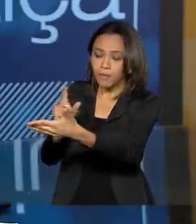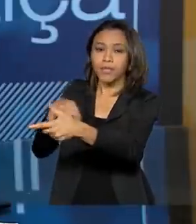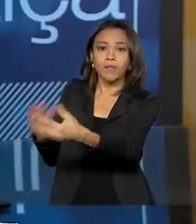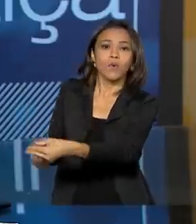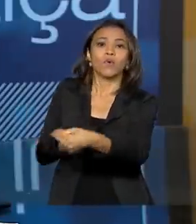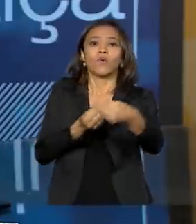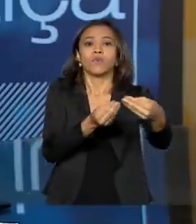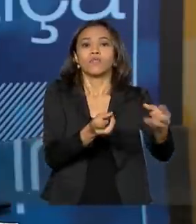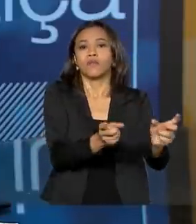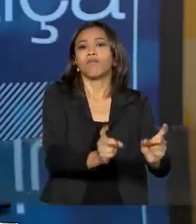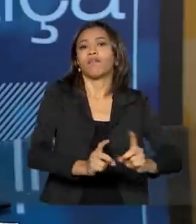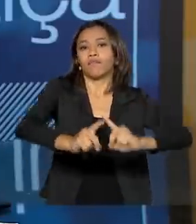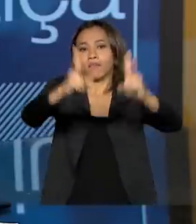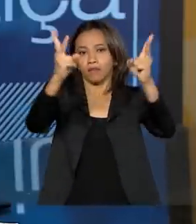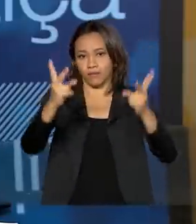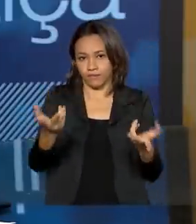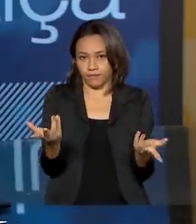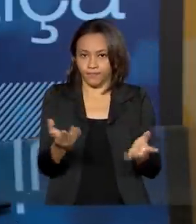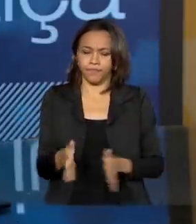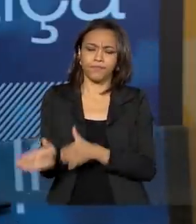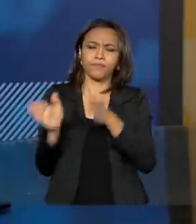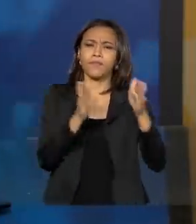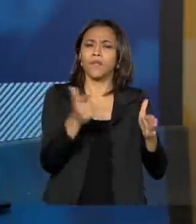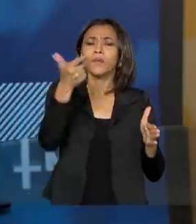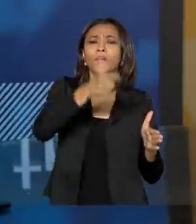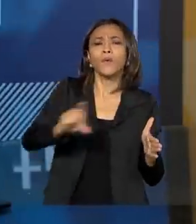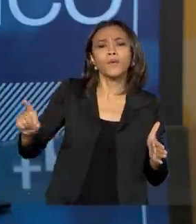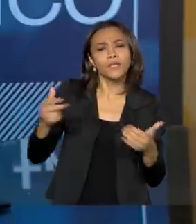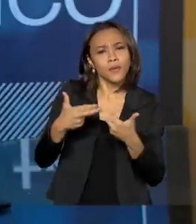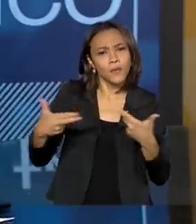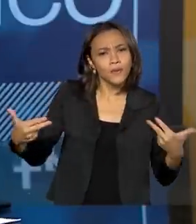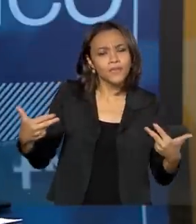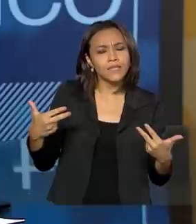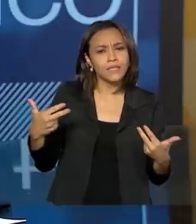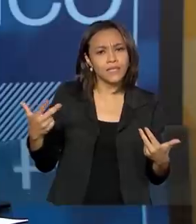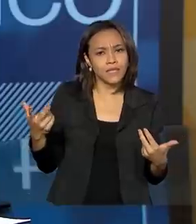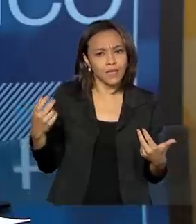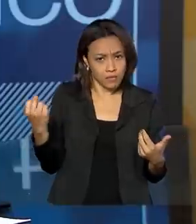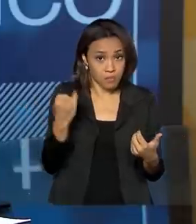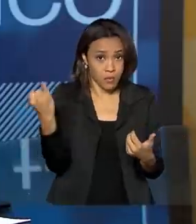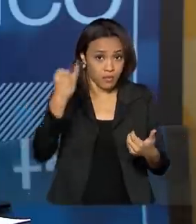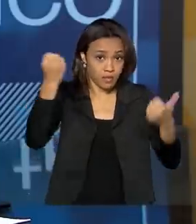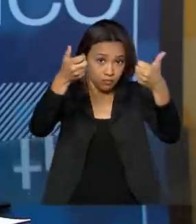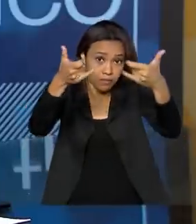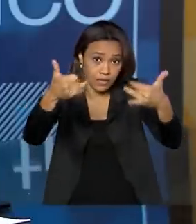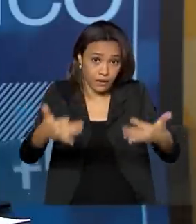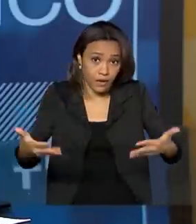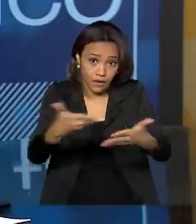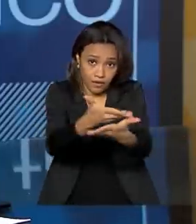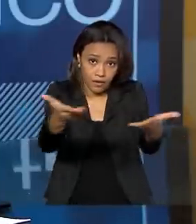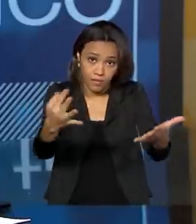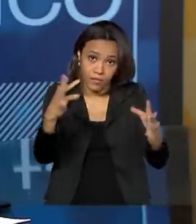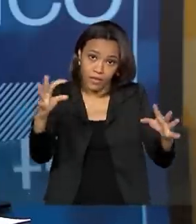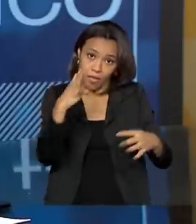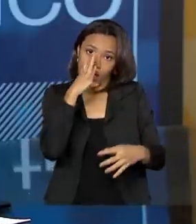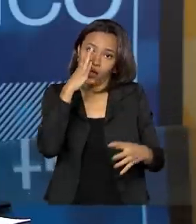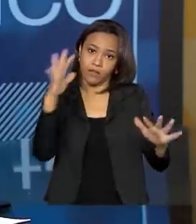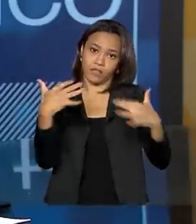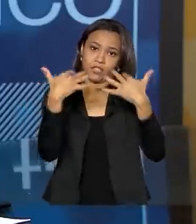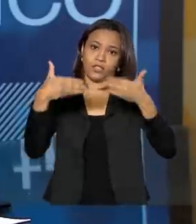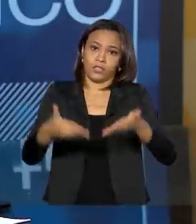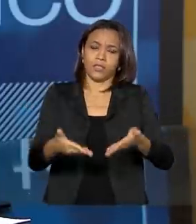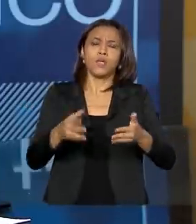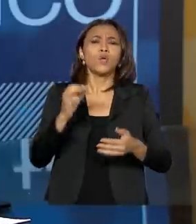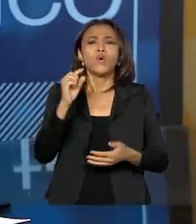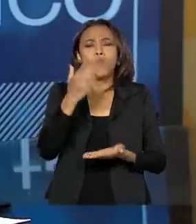ponto que a gente não tocou no primeiro bloco, mas acho que vale a pena esclarecer até para o telespectador, é que uma parte desses recursos